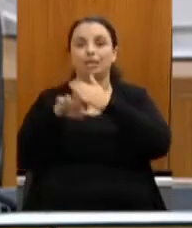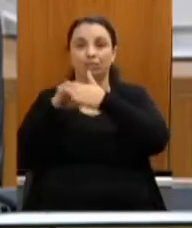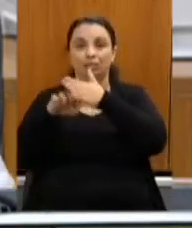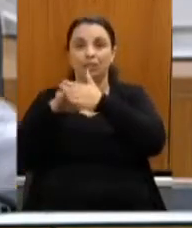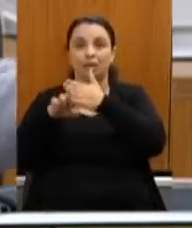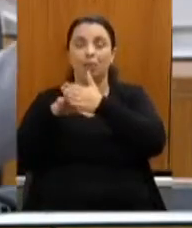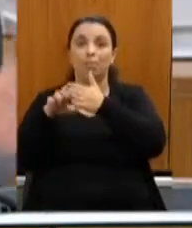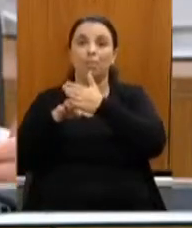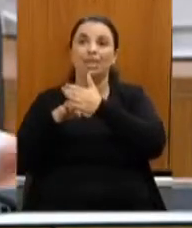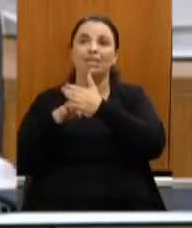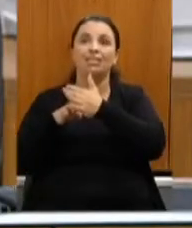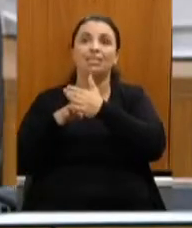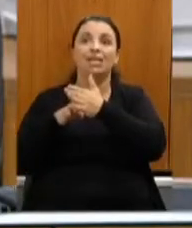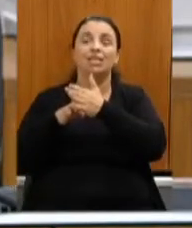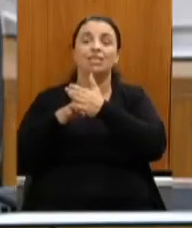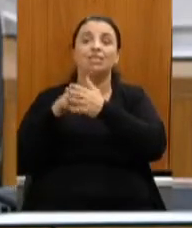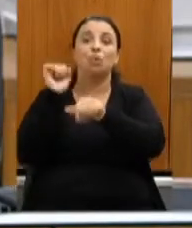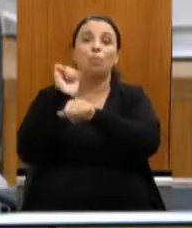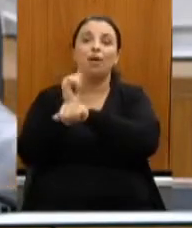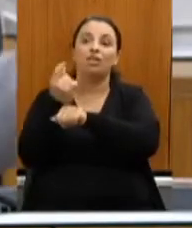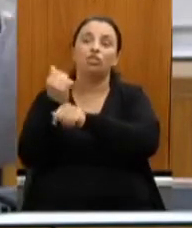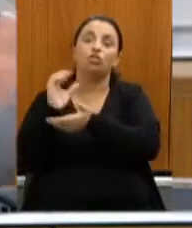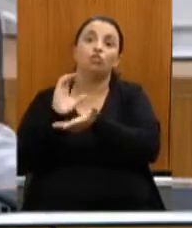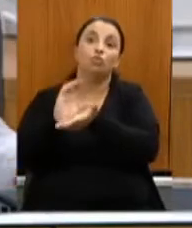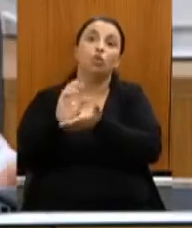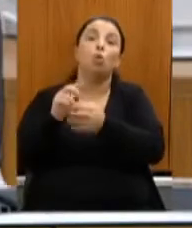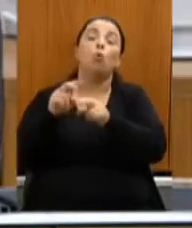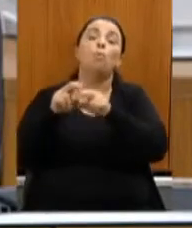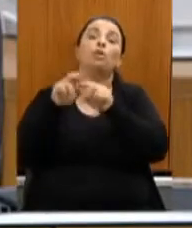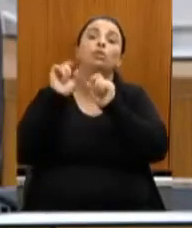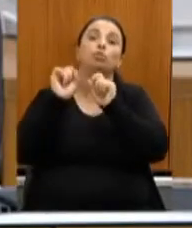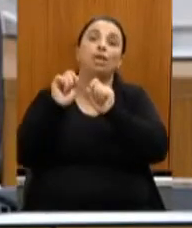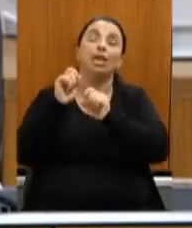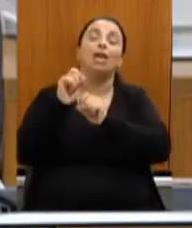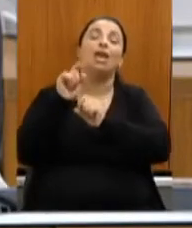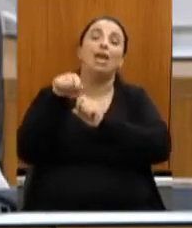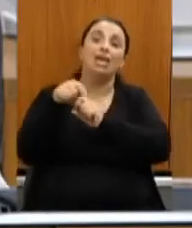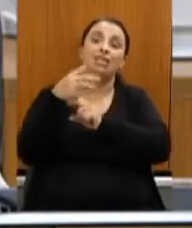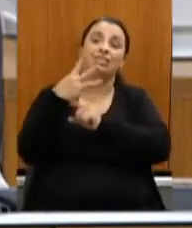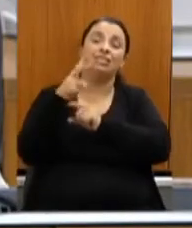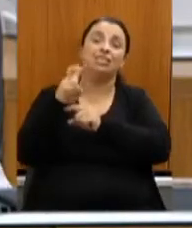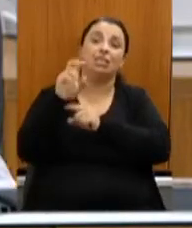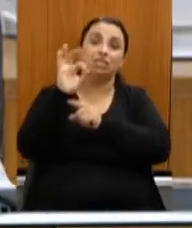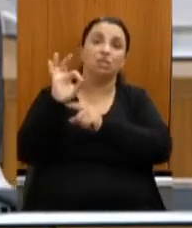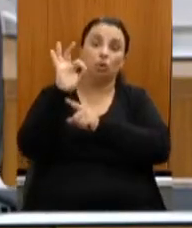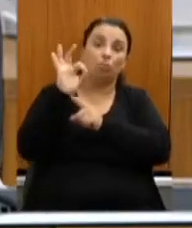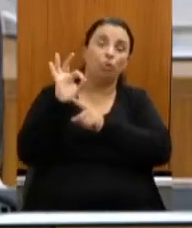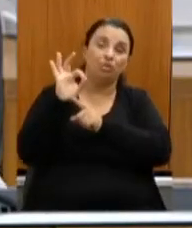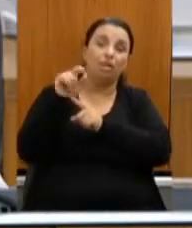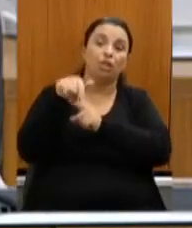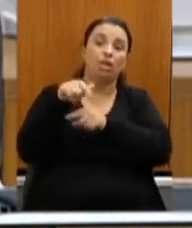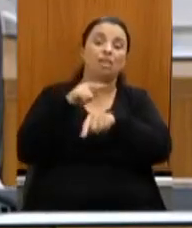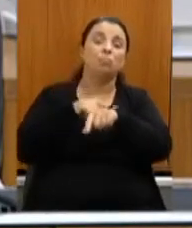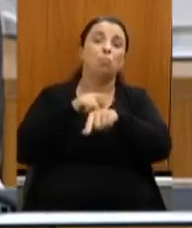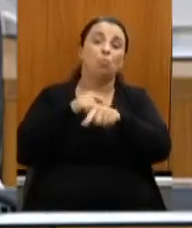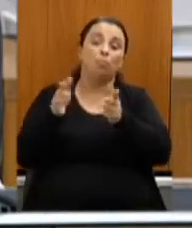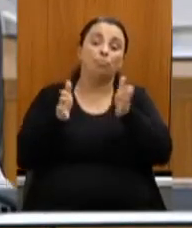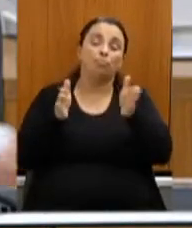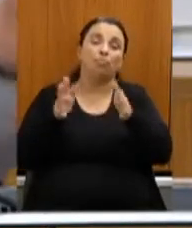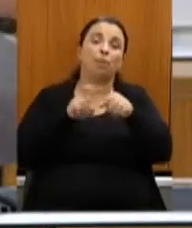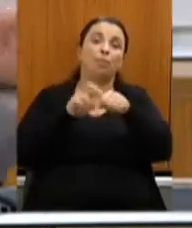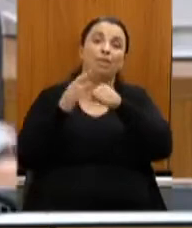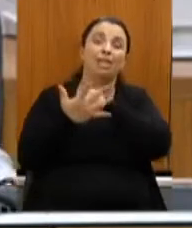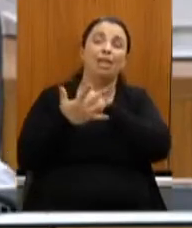estadual porque os 35% sobretudo nesse momento de pandemia onera por demais as empresas